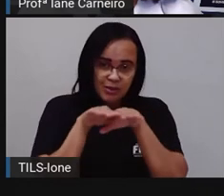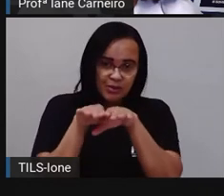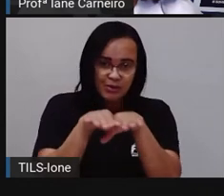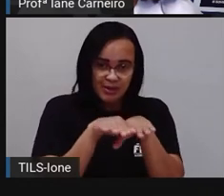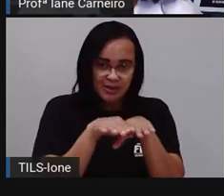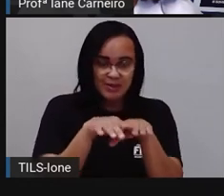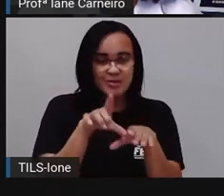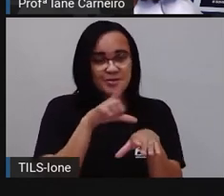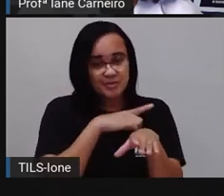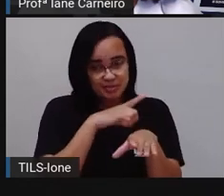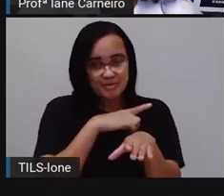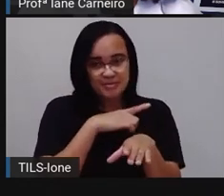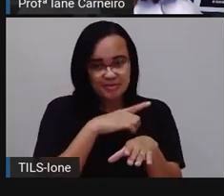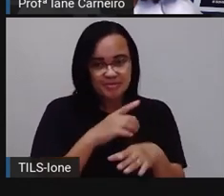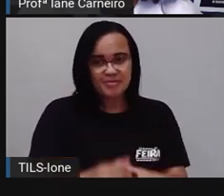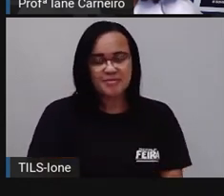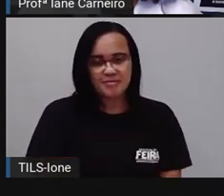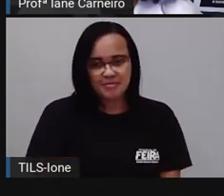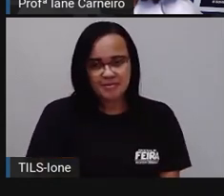Coloca aqui dois.